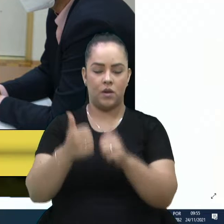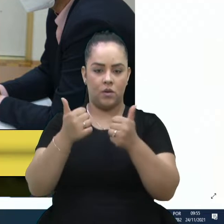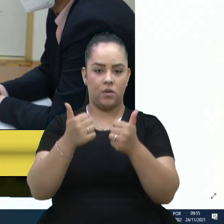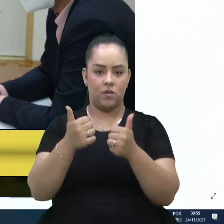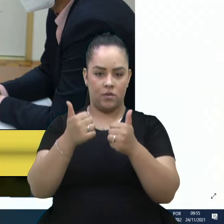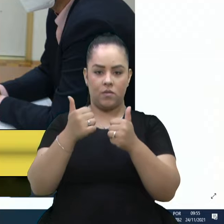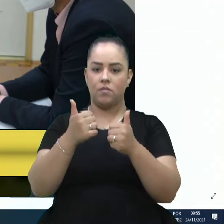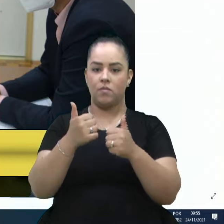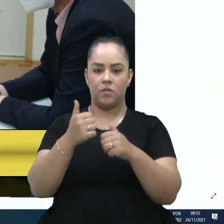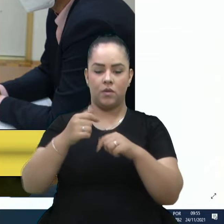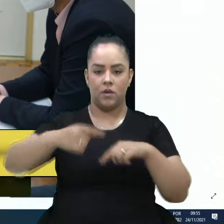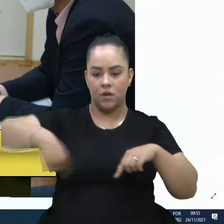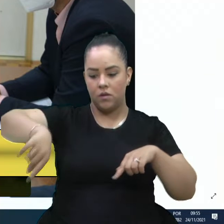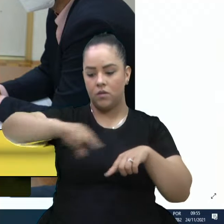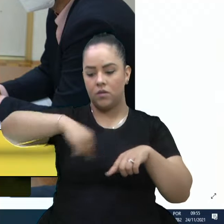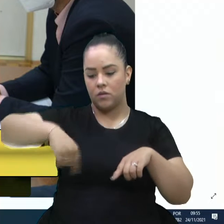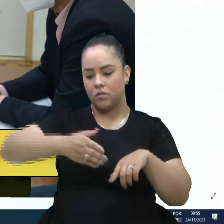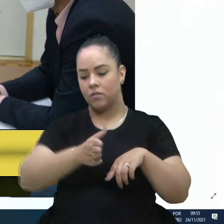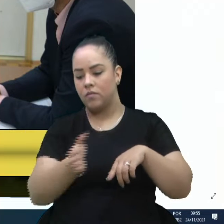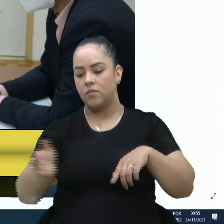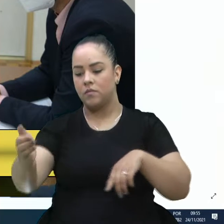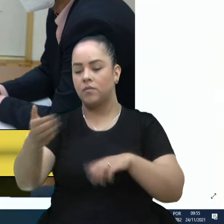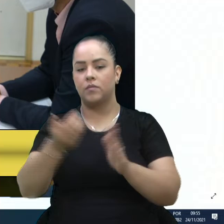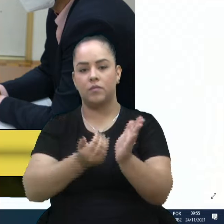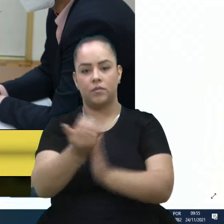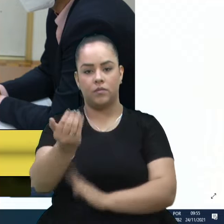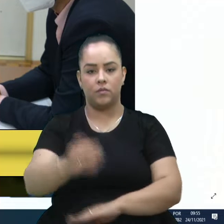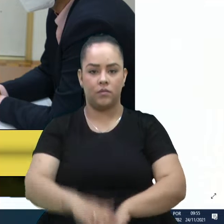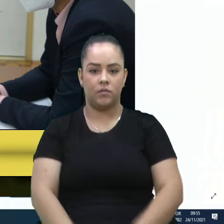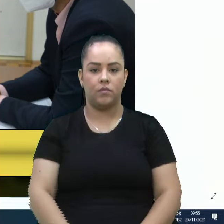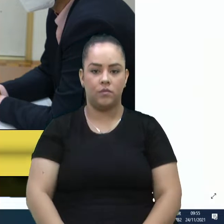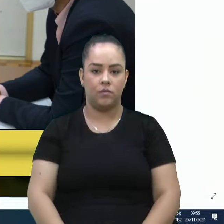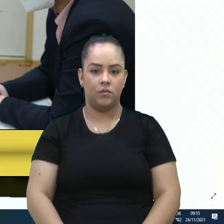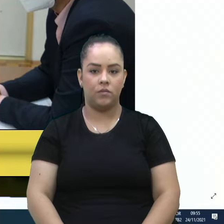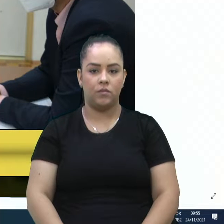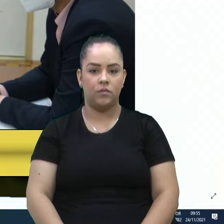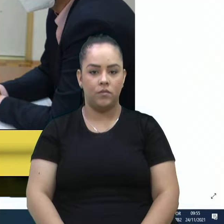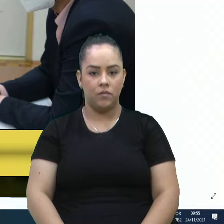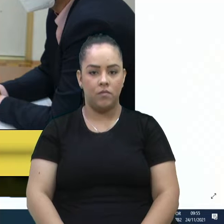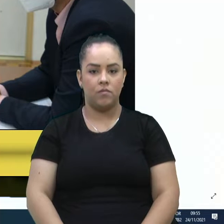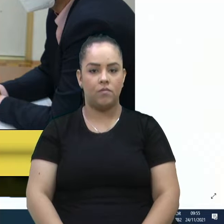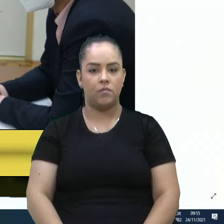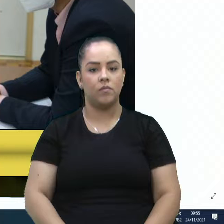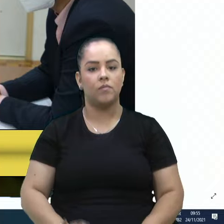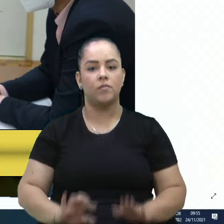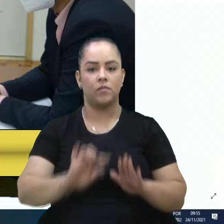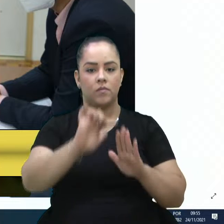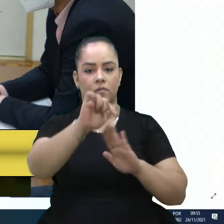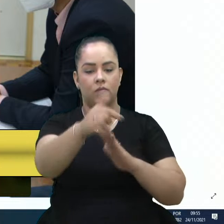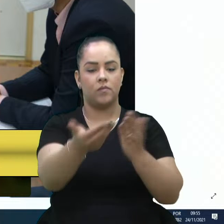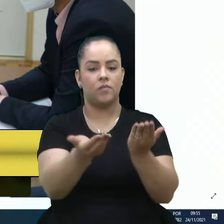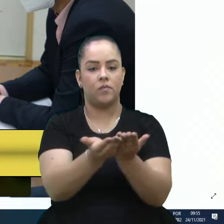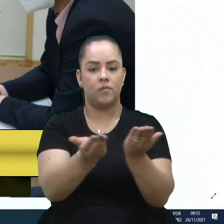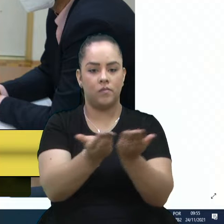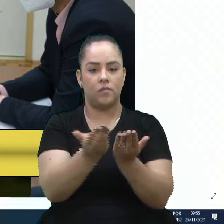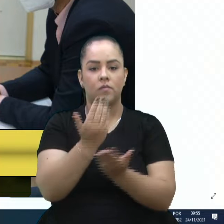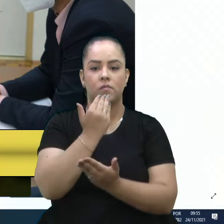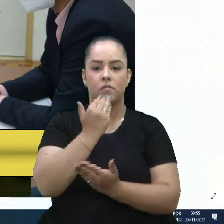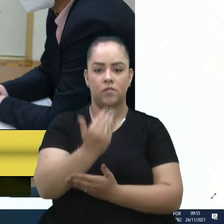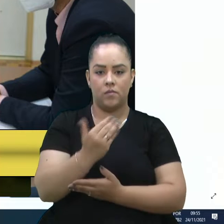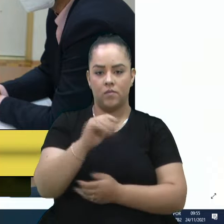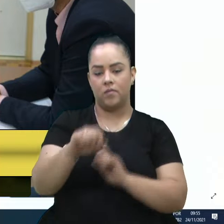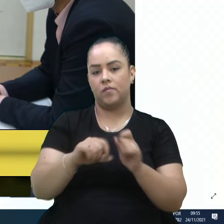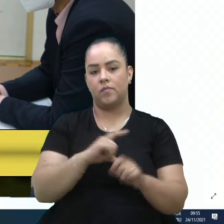rotatória ou interseção serão iniciados. Após os estudos, solicitará recursos